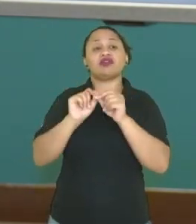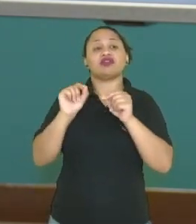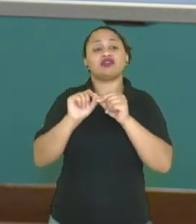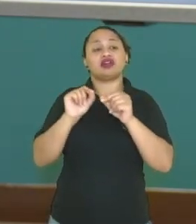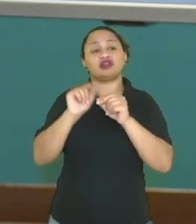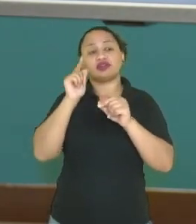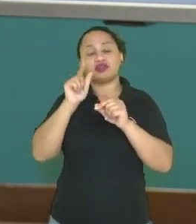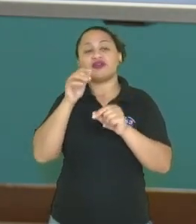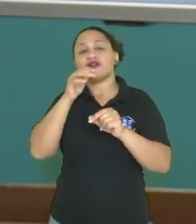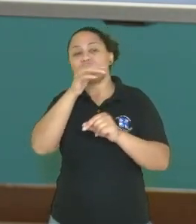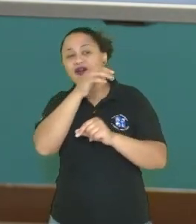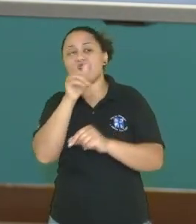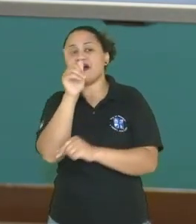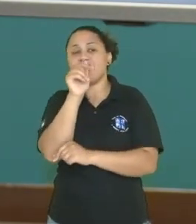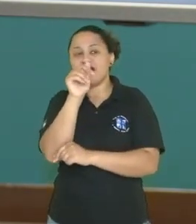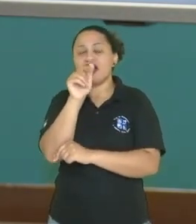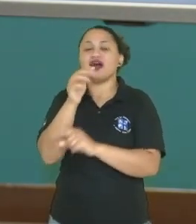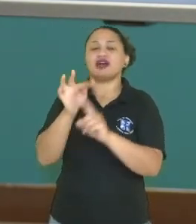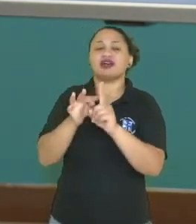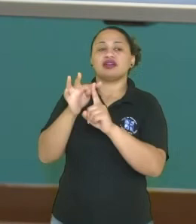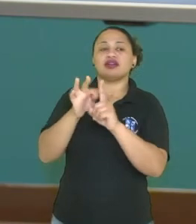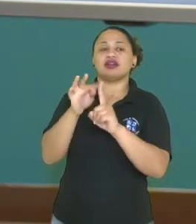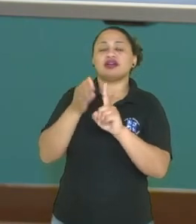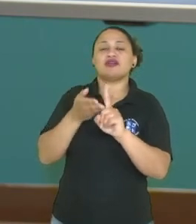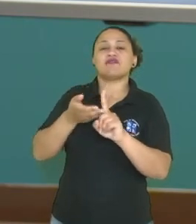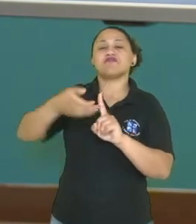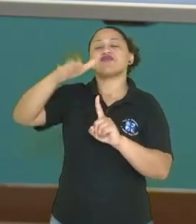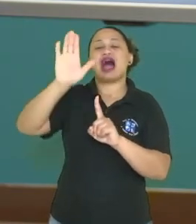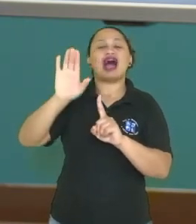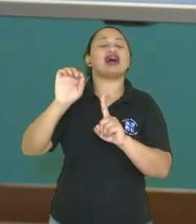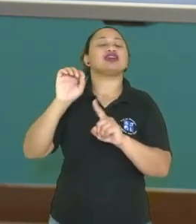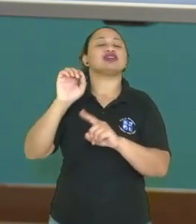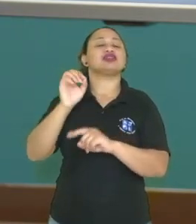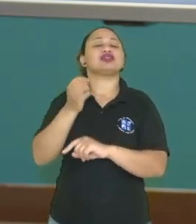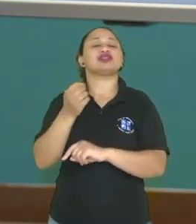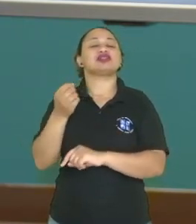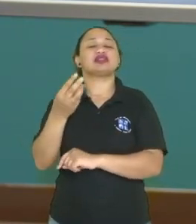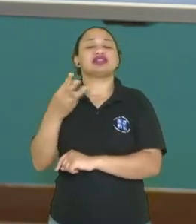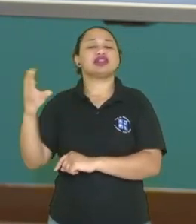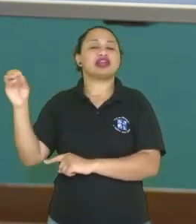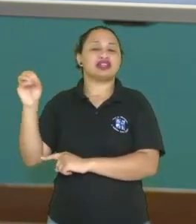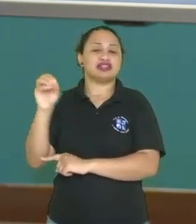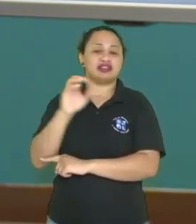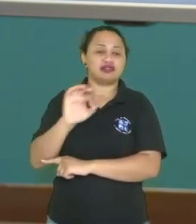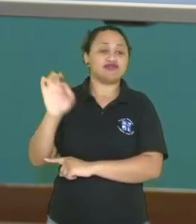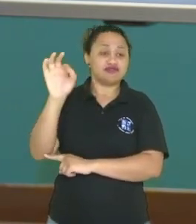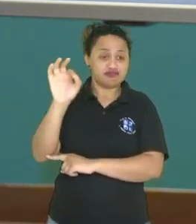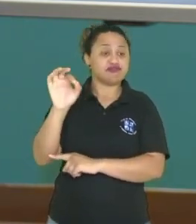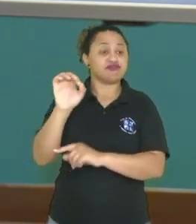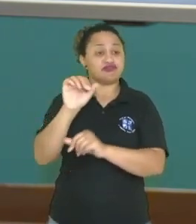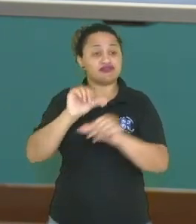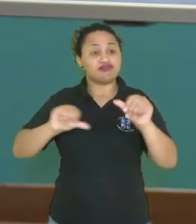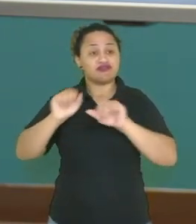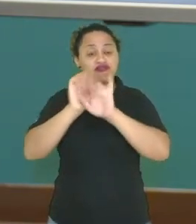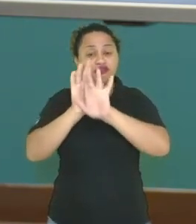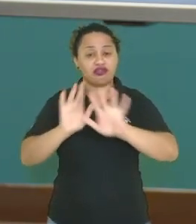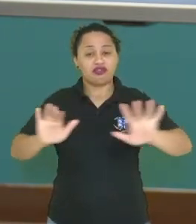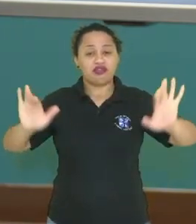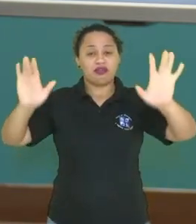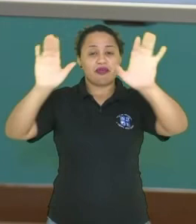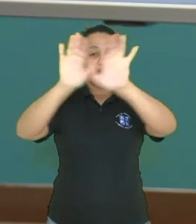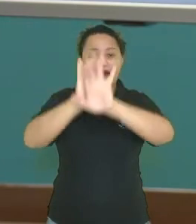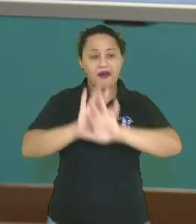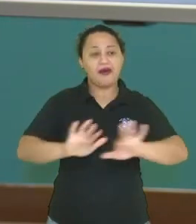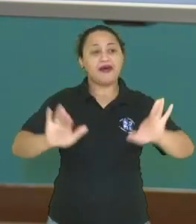aquecimento da água em temperaturas altíssimas, convertendo ali, então, em vapor. Então, usinas